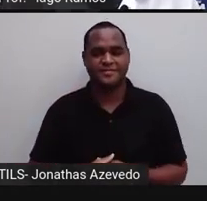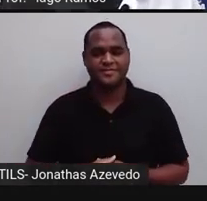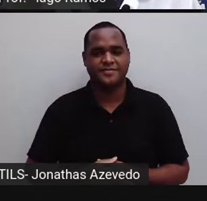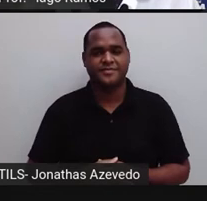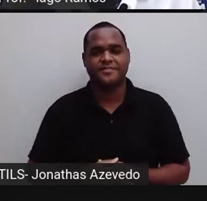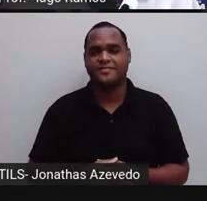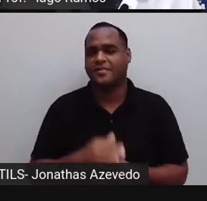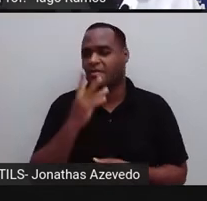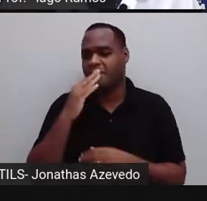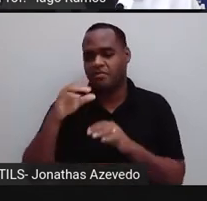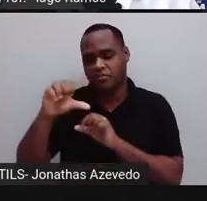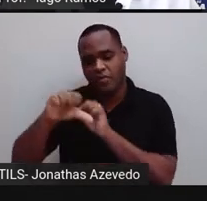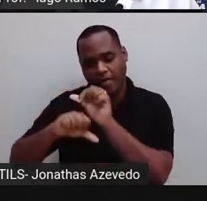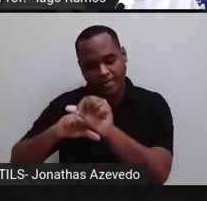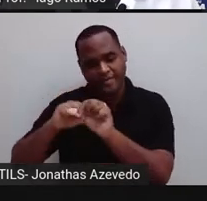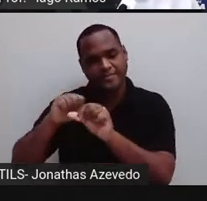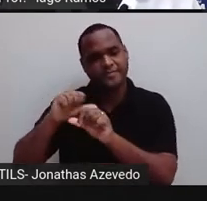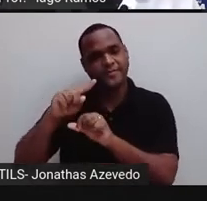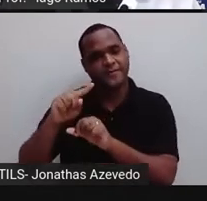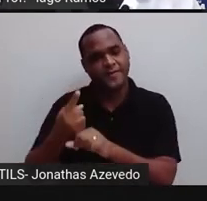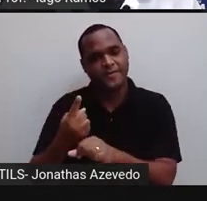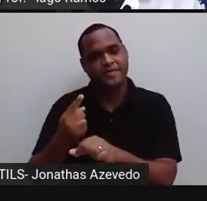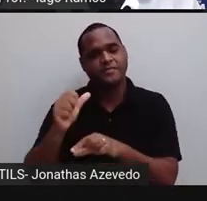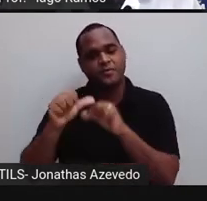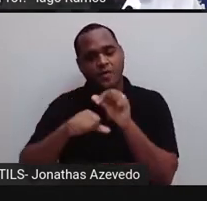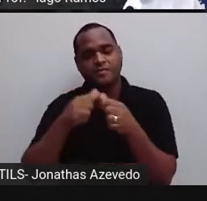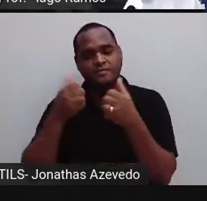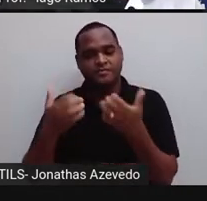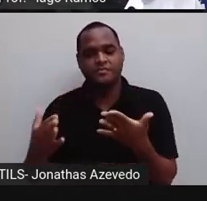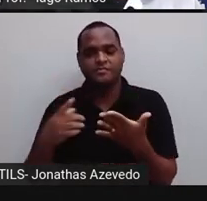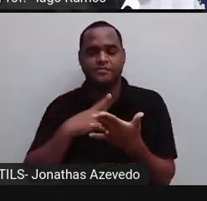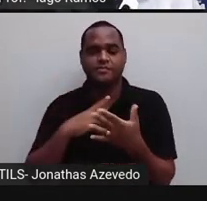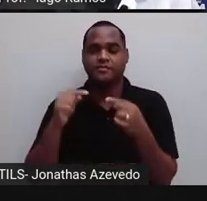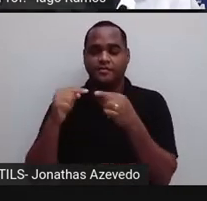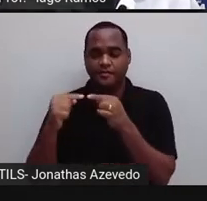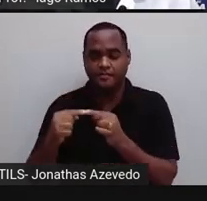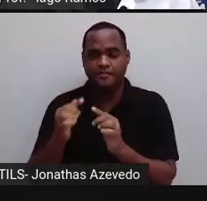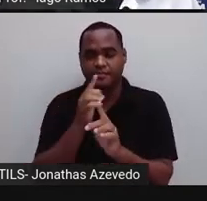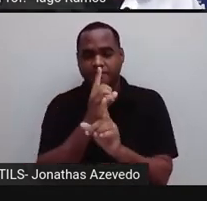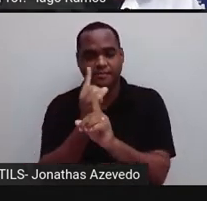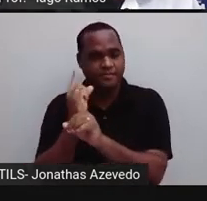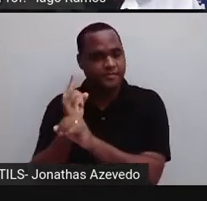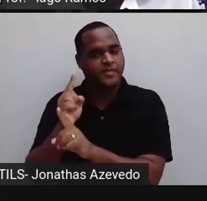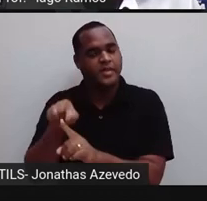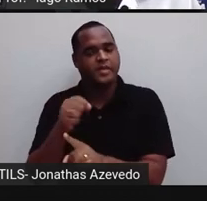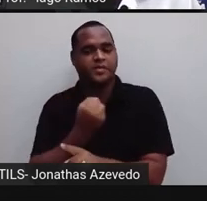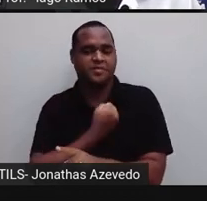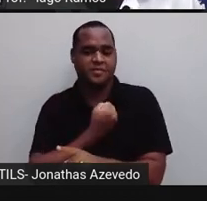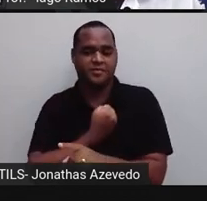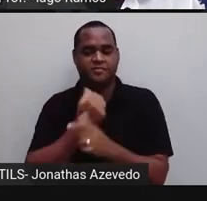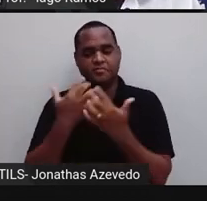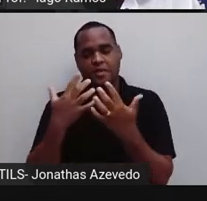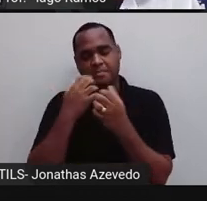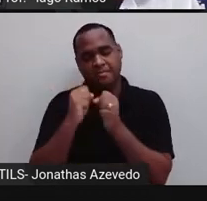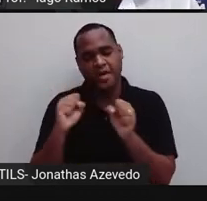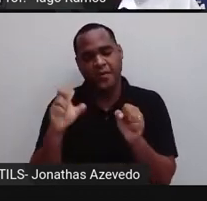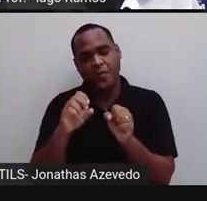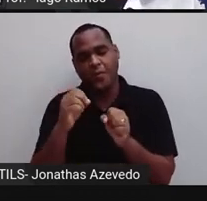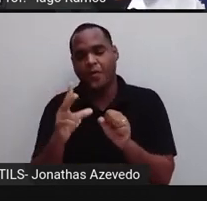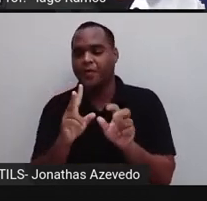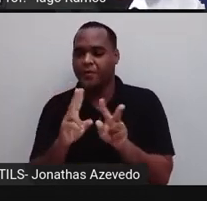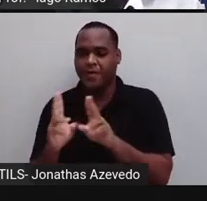deslocar essa vírgula até o momento que a gente encontra esse número que seja maior ou igual a 1,